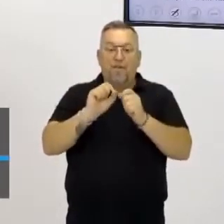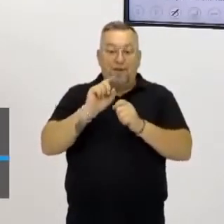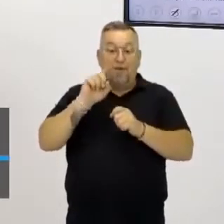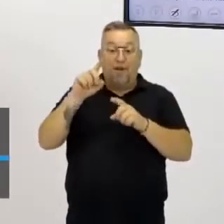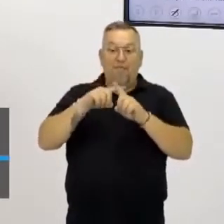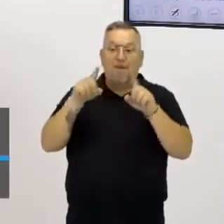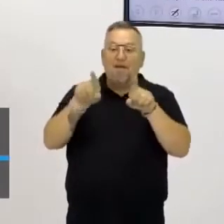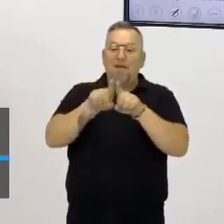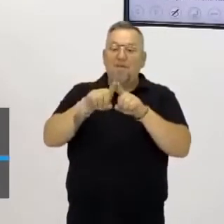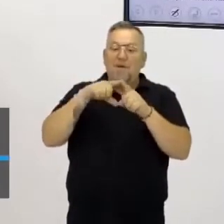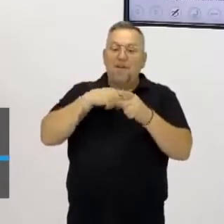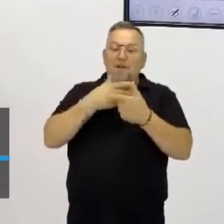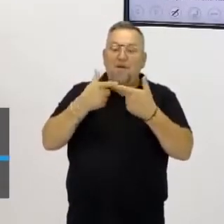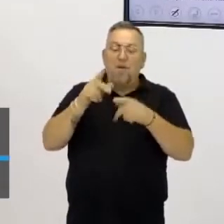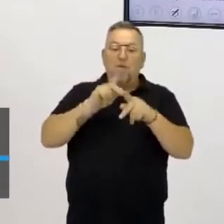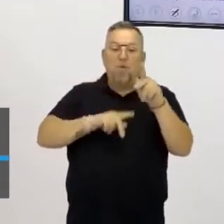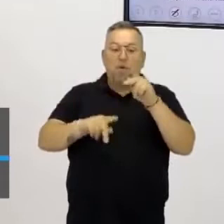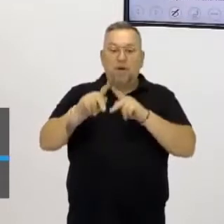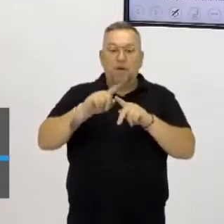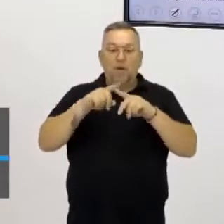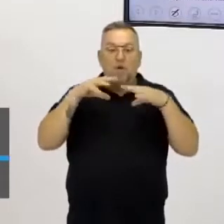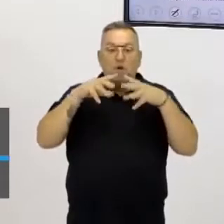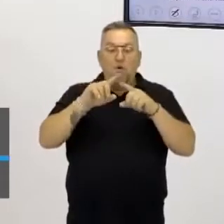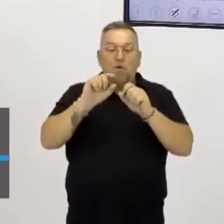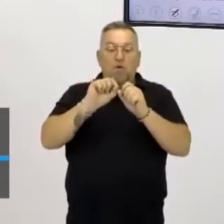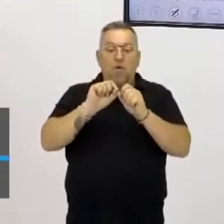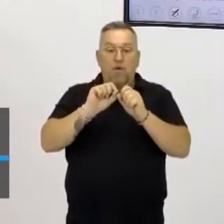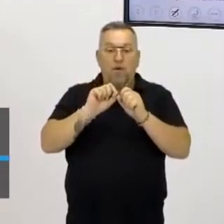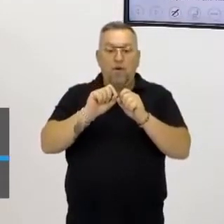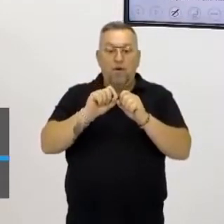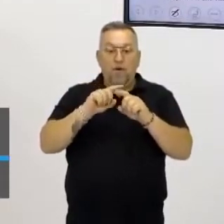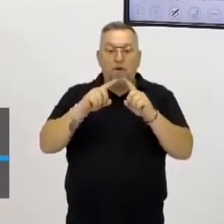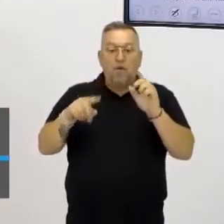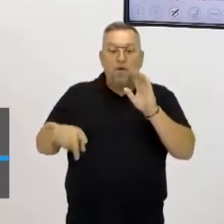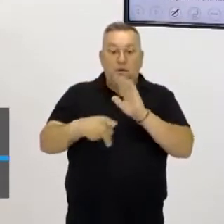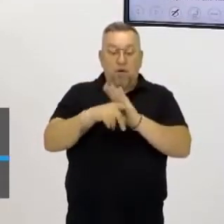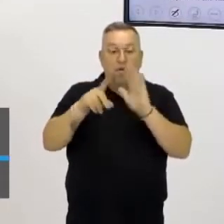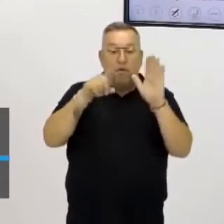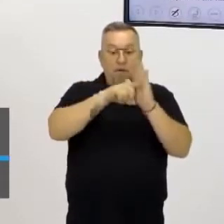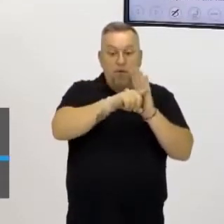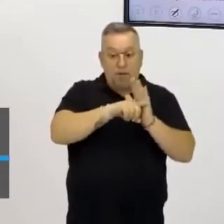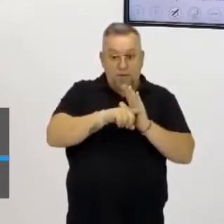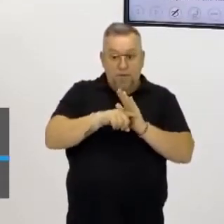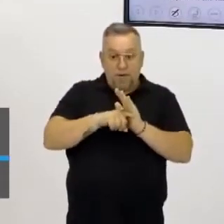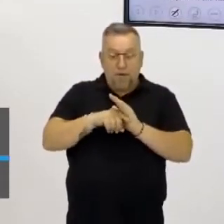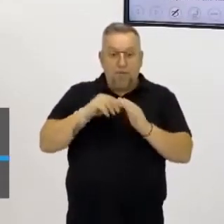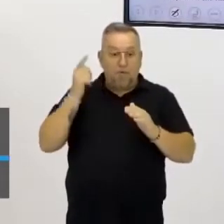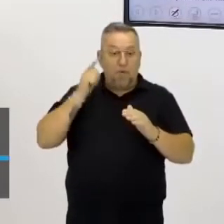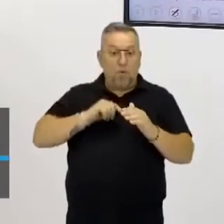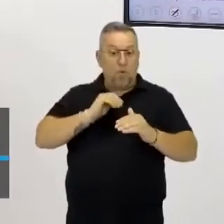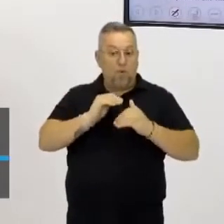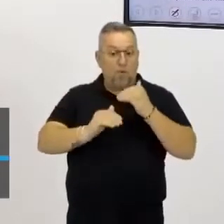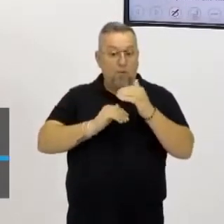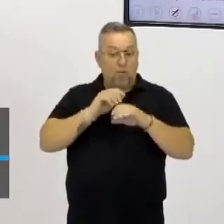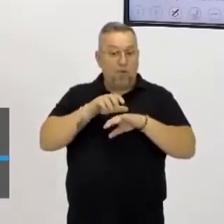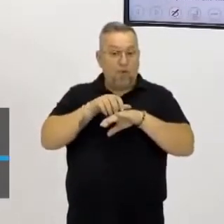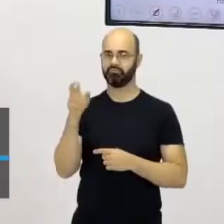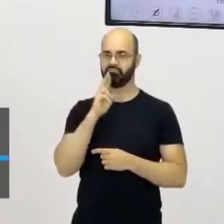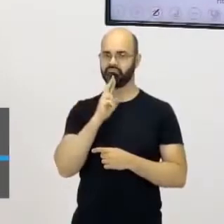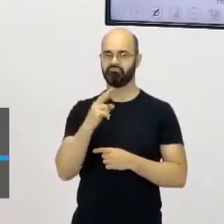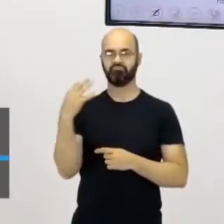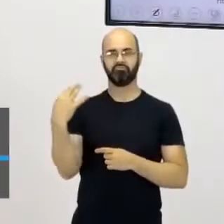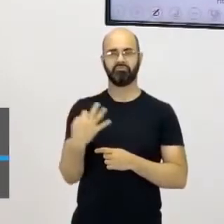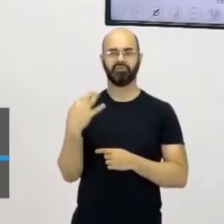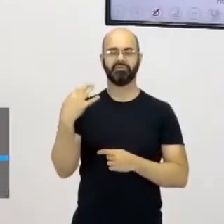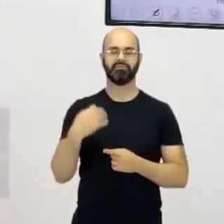lá. Mas também tem questões de população, então tudo isso aí são quesitos de pesquisa para estar desenvolvendo os meios de transporte, está certo?